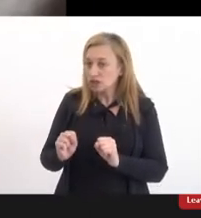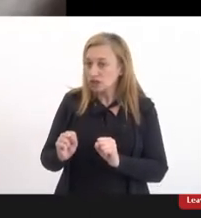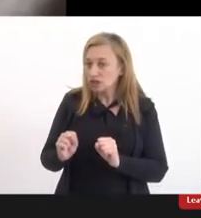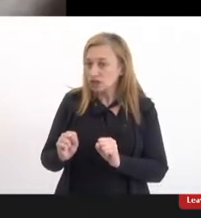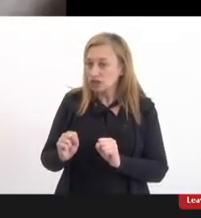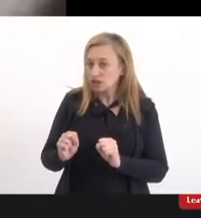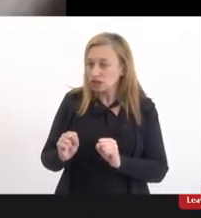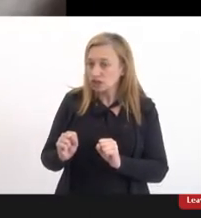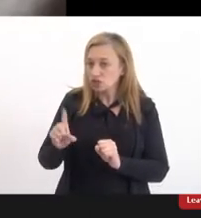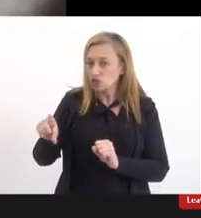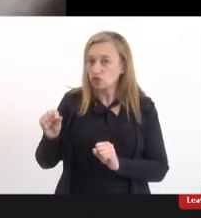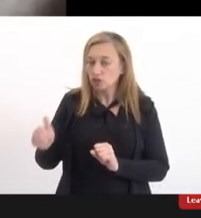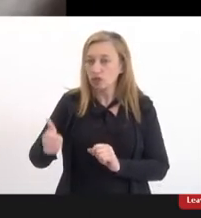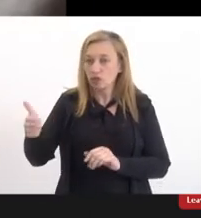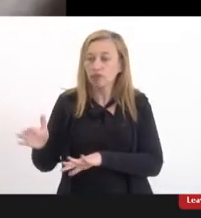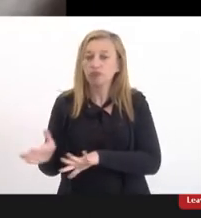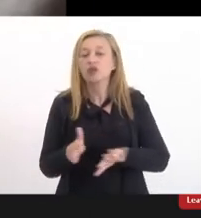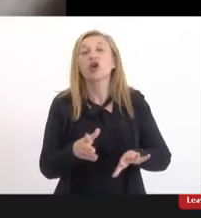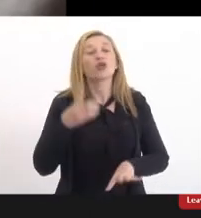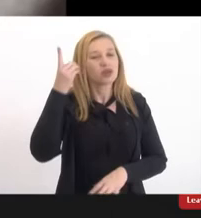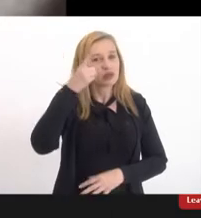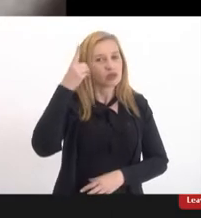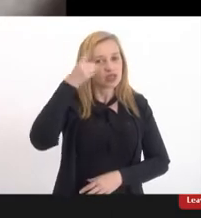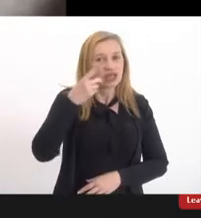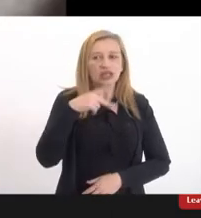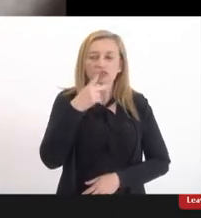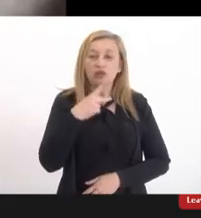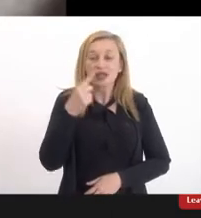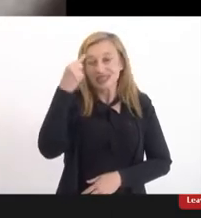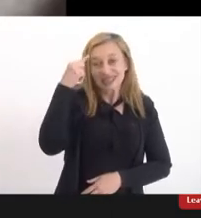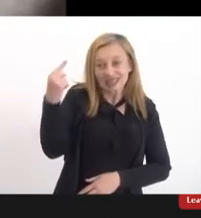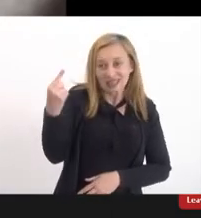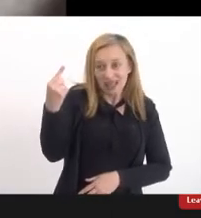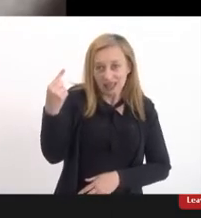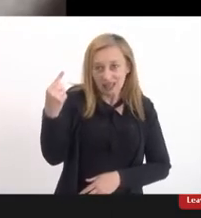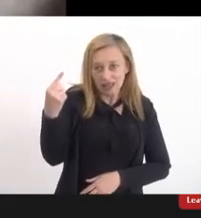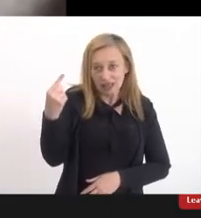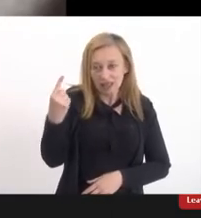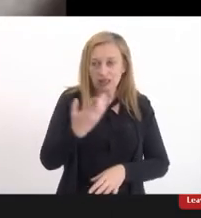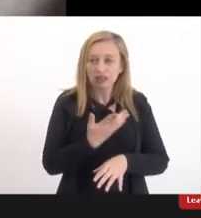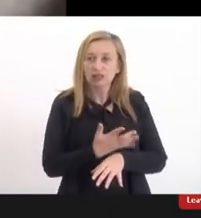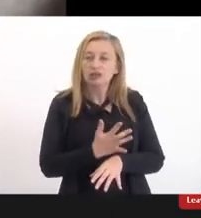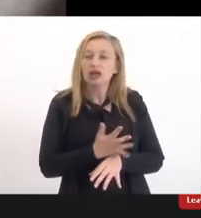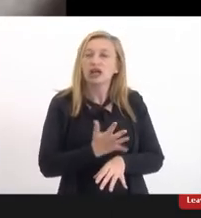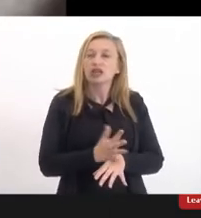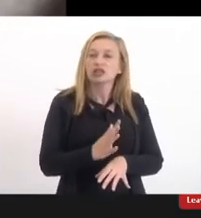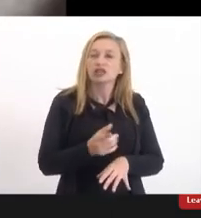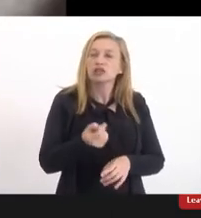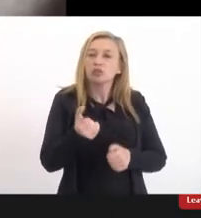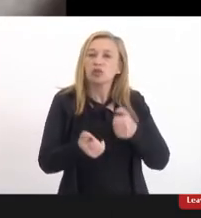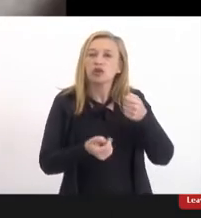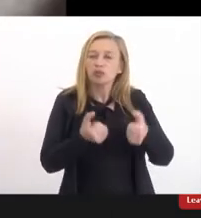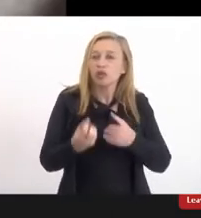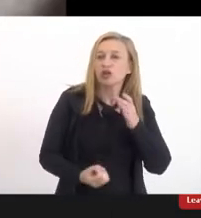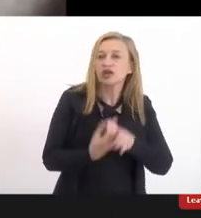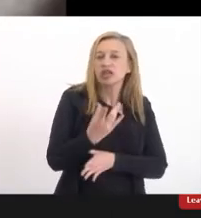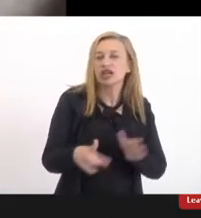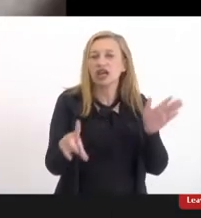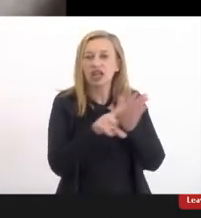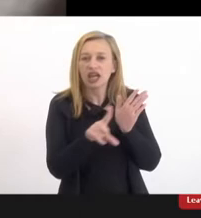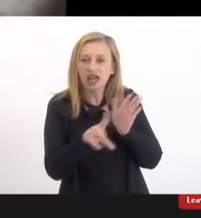sua prática e aí como a deputada falou essas ideias e práticas de pouco em pouco elas viram leis elas viram